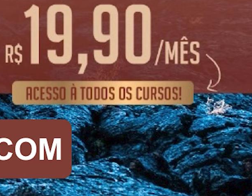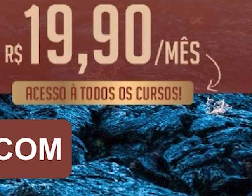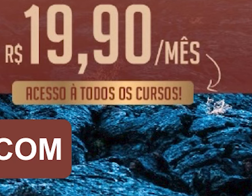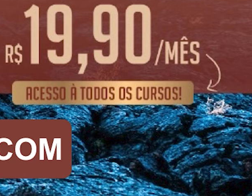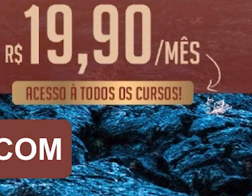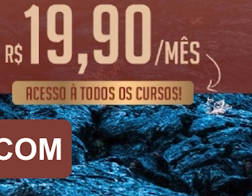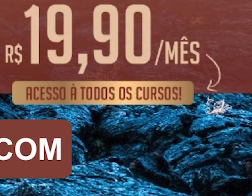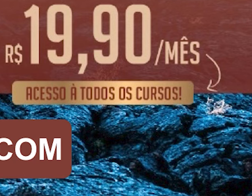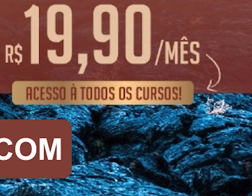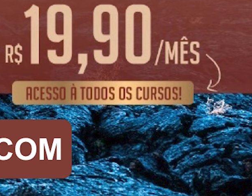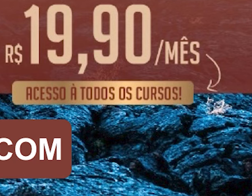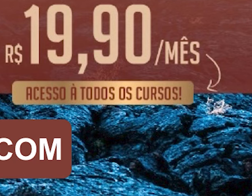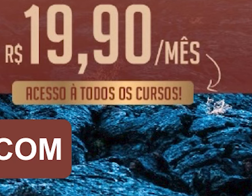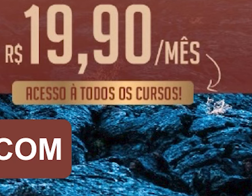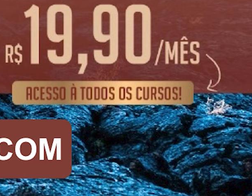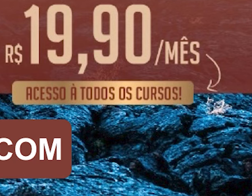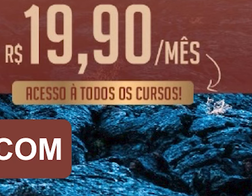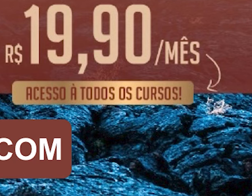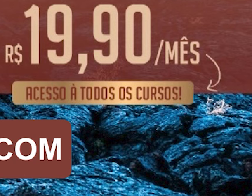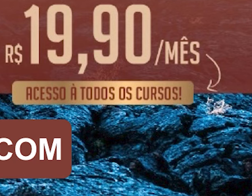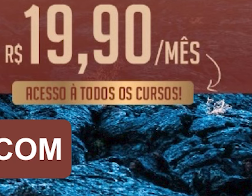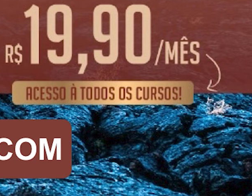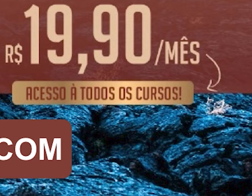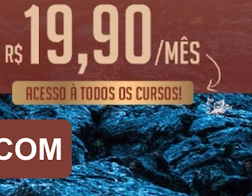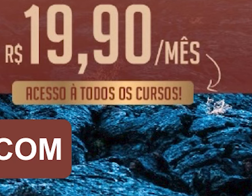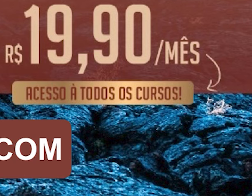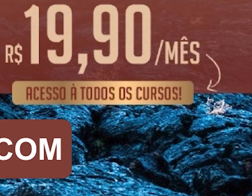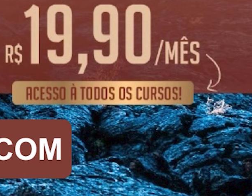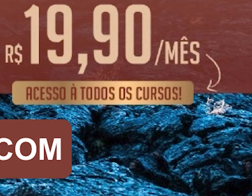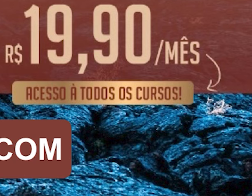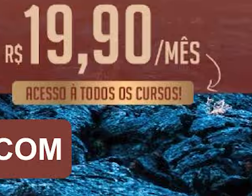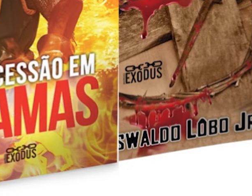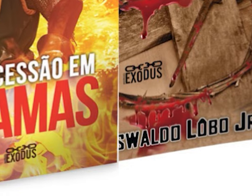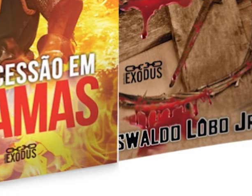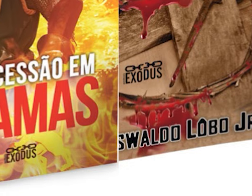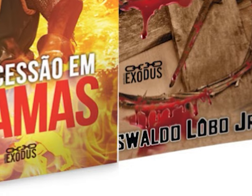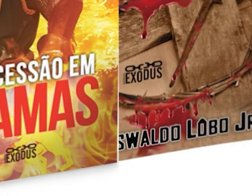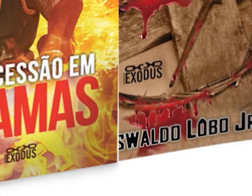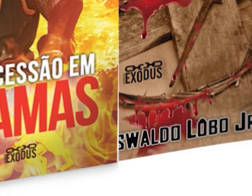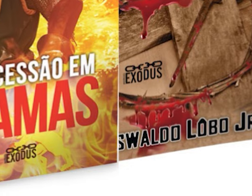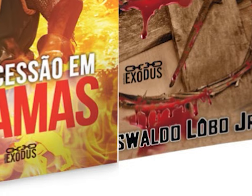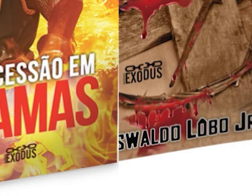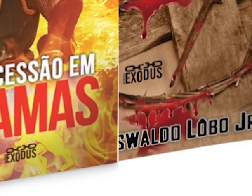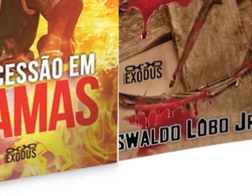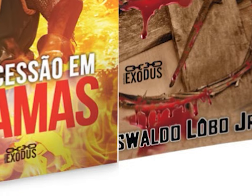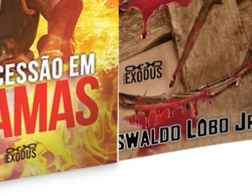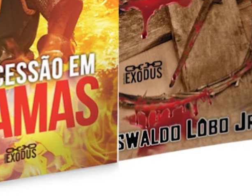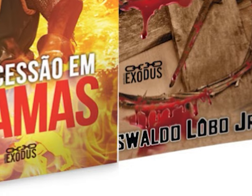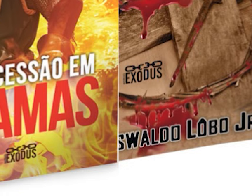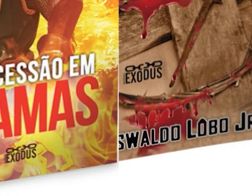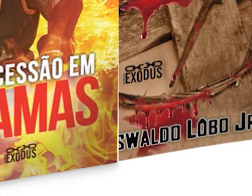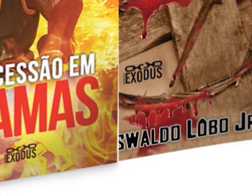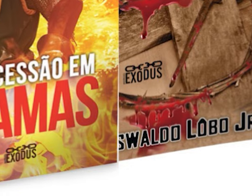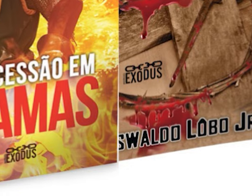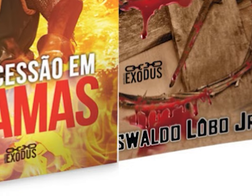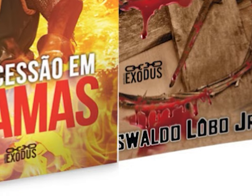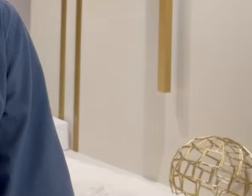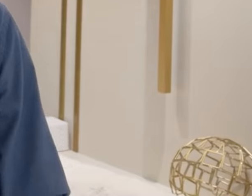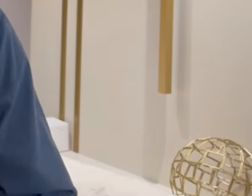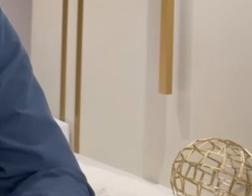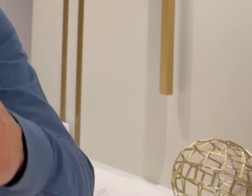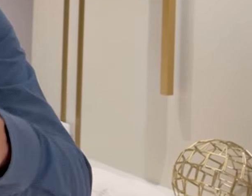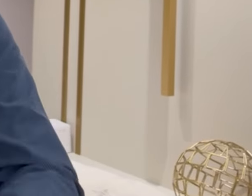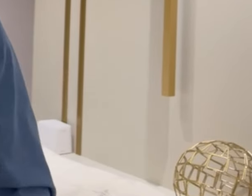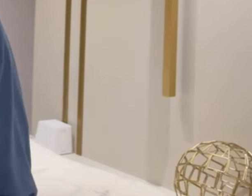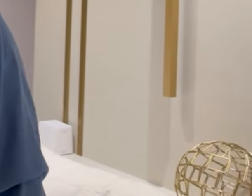.com Lá você vai ter a nossa loja virtual com cursos e também com livros que vão edificar profundamente a sua vida na